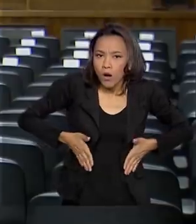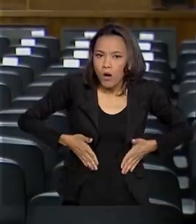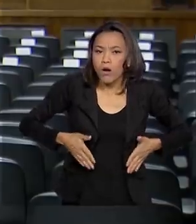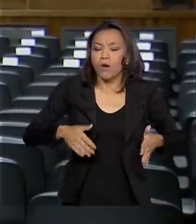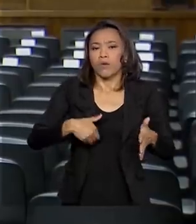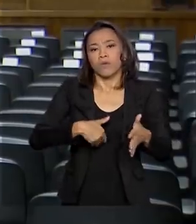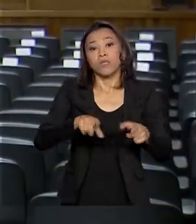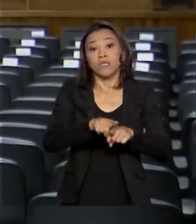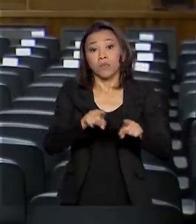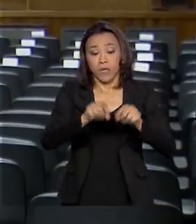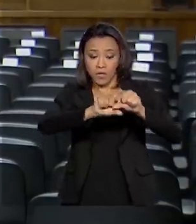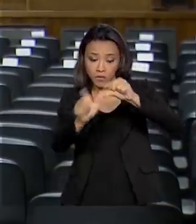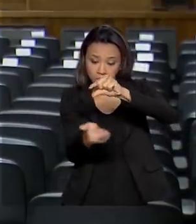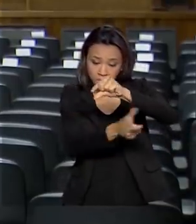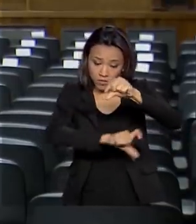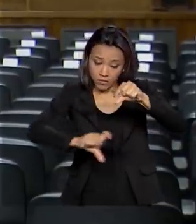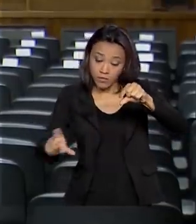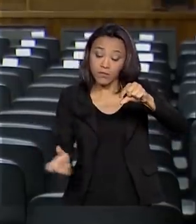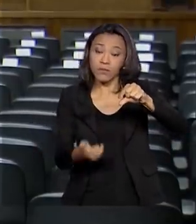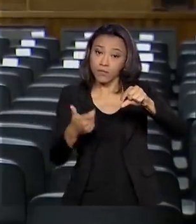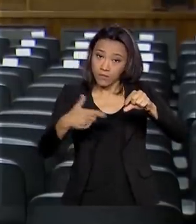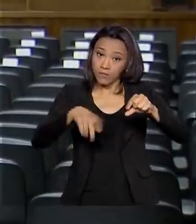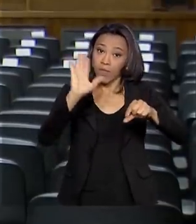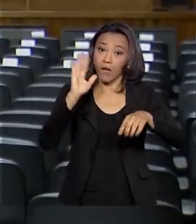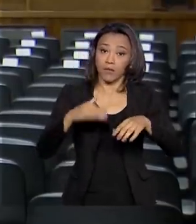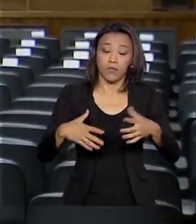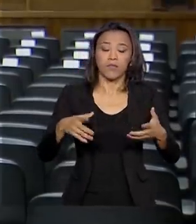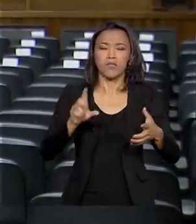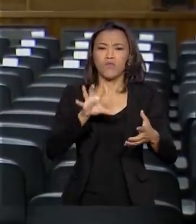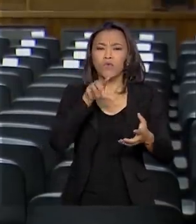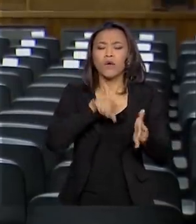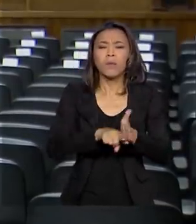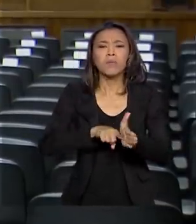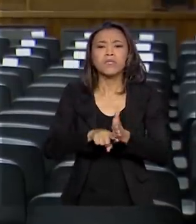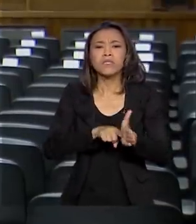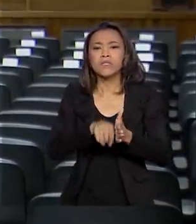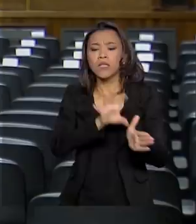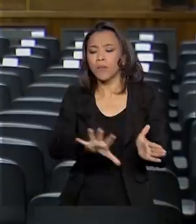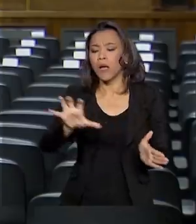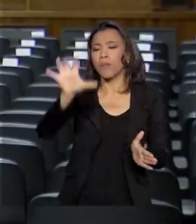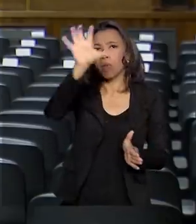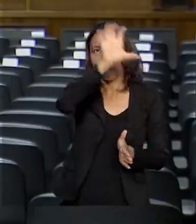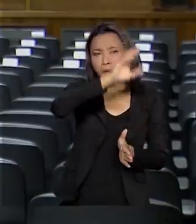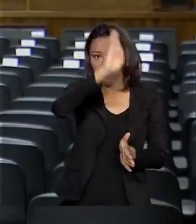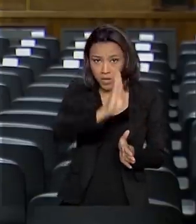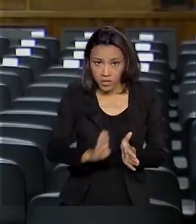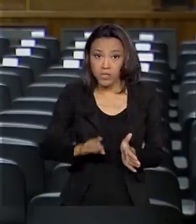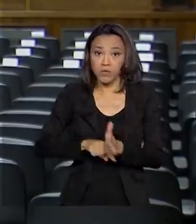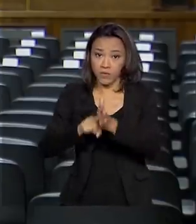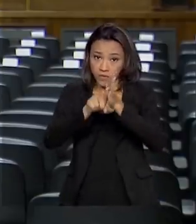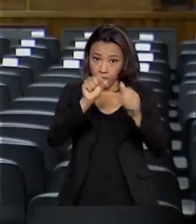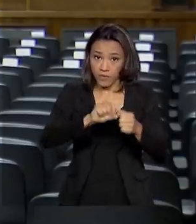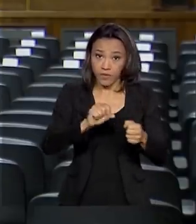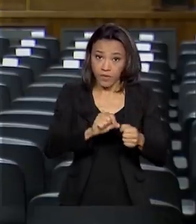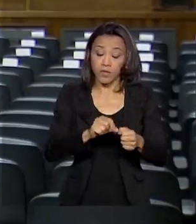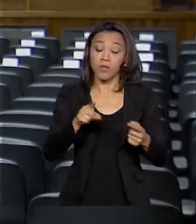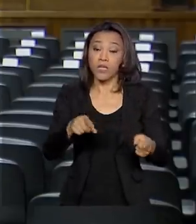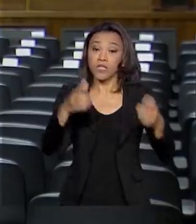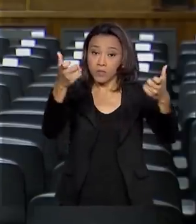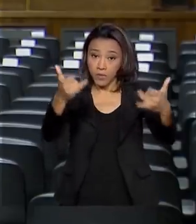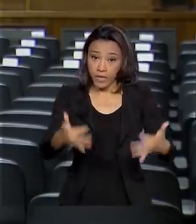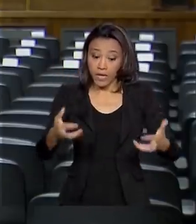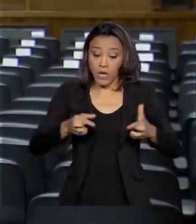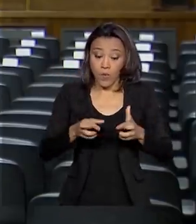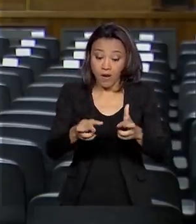estudo traz informações coletadas em todas as regiões do país. De acordo com o INCA, a epidemia global de câncer